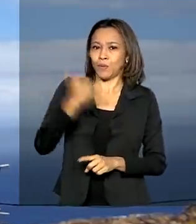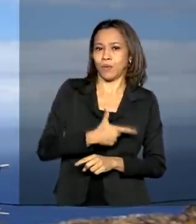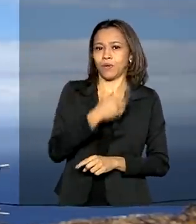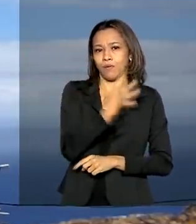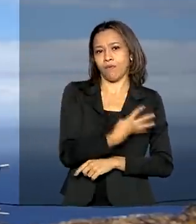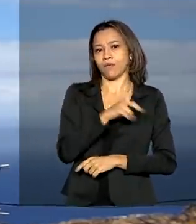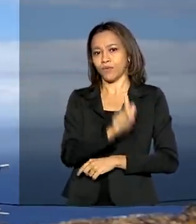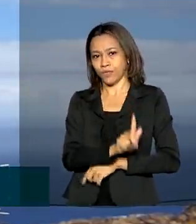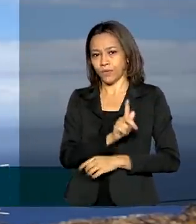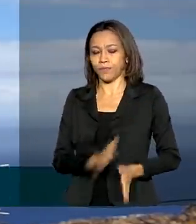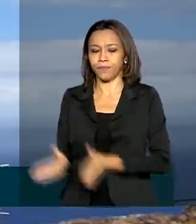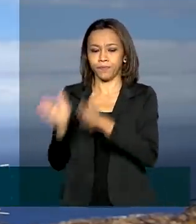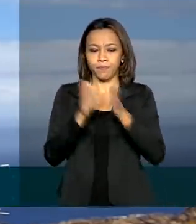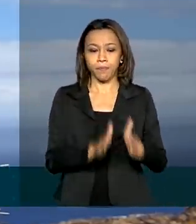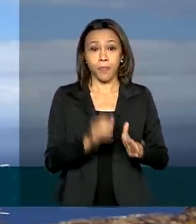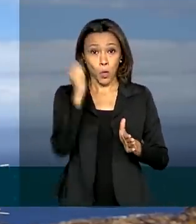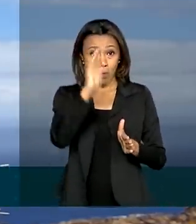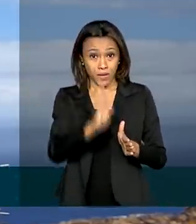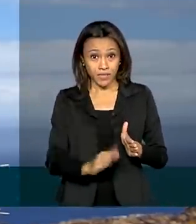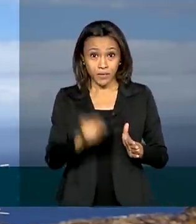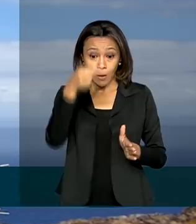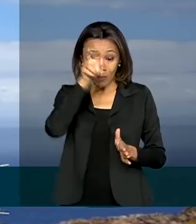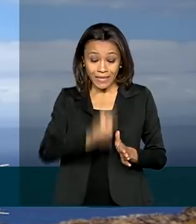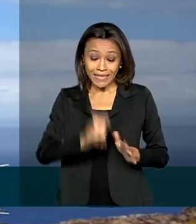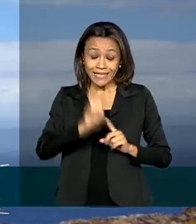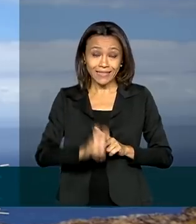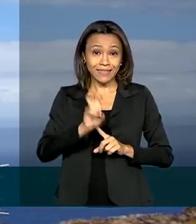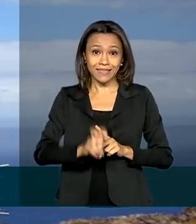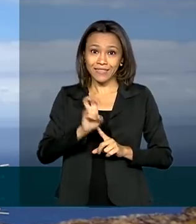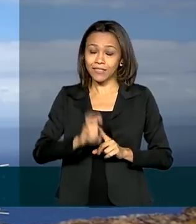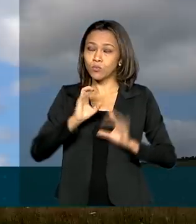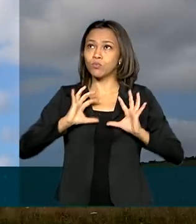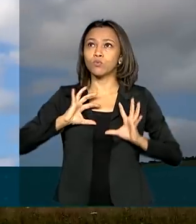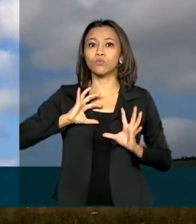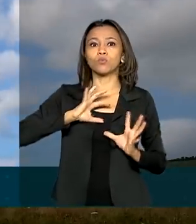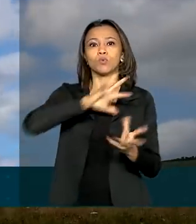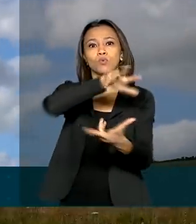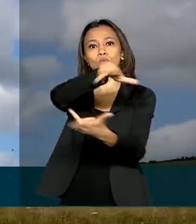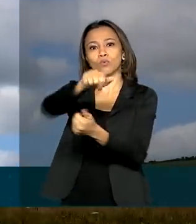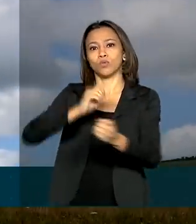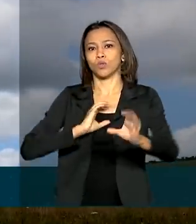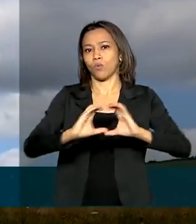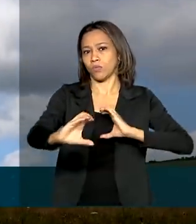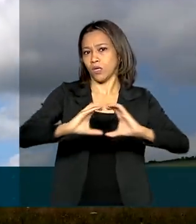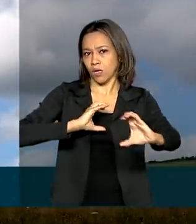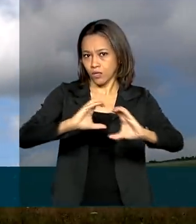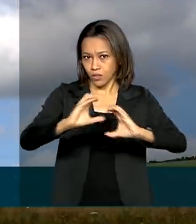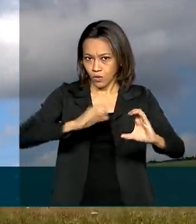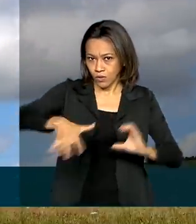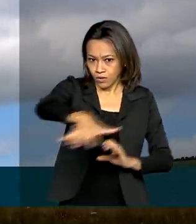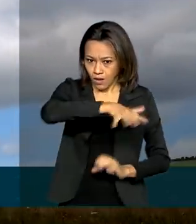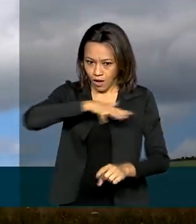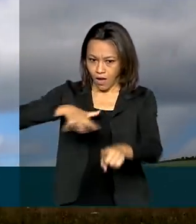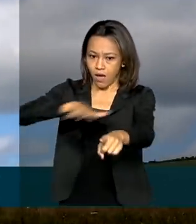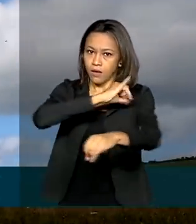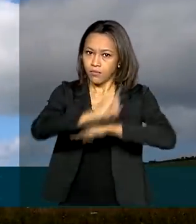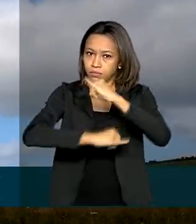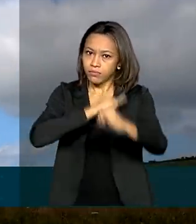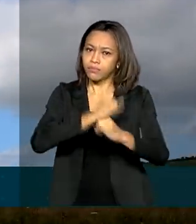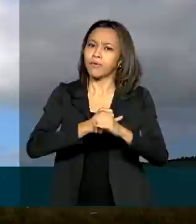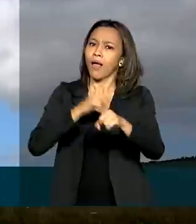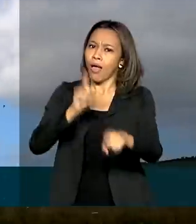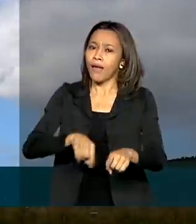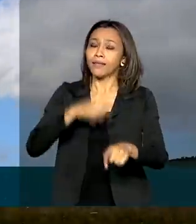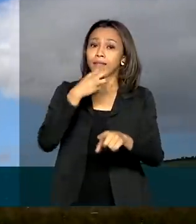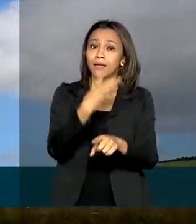é hoje o quinto maior mercado de telecomunicações do mundo. No ano passado, o setor, que representou 3